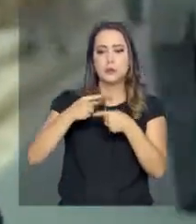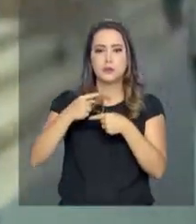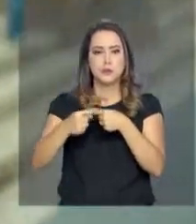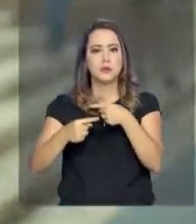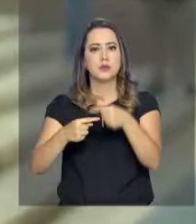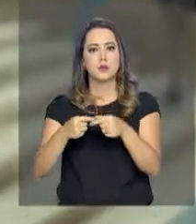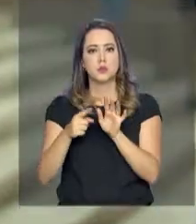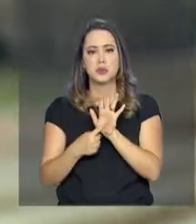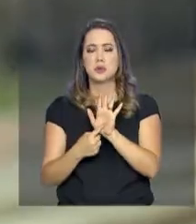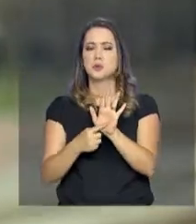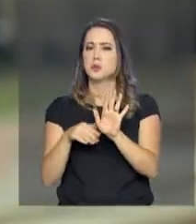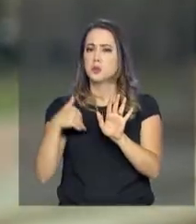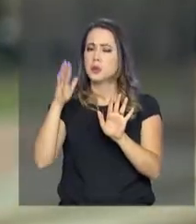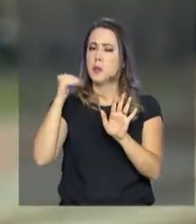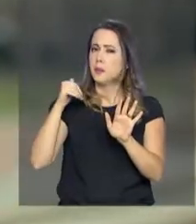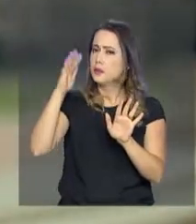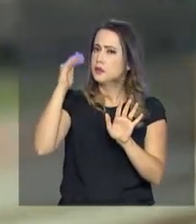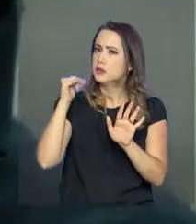cada ano.